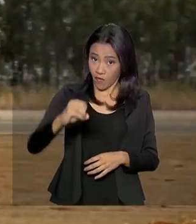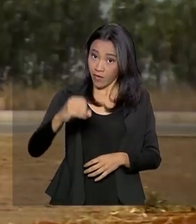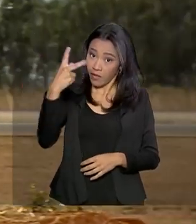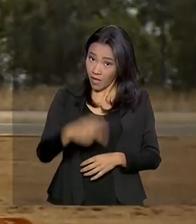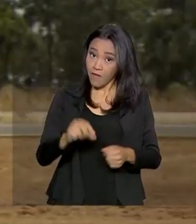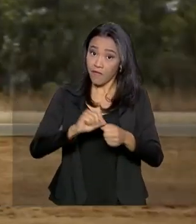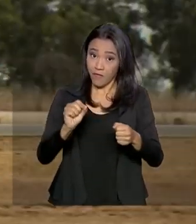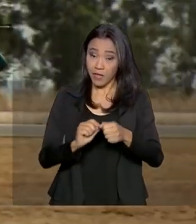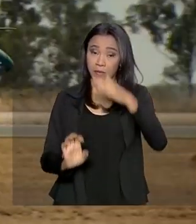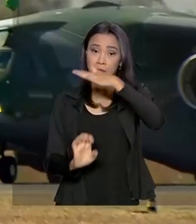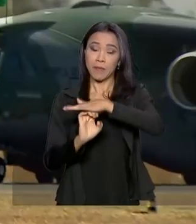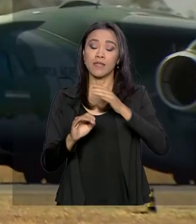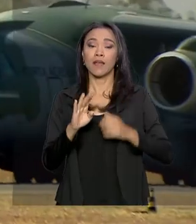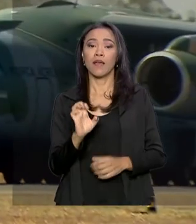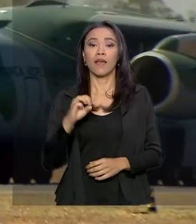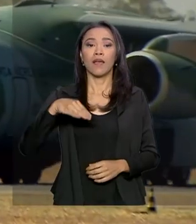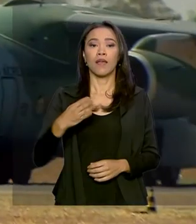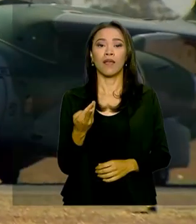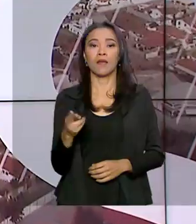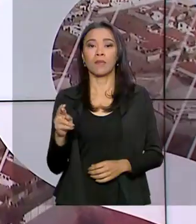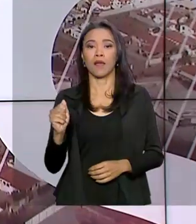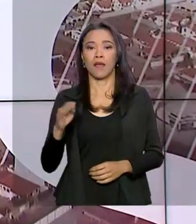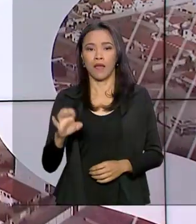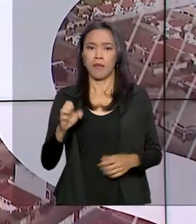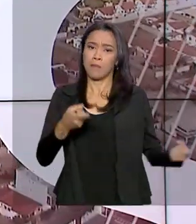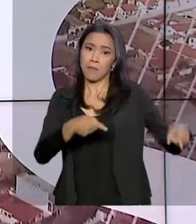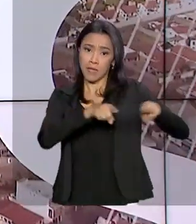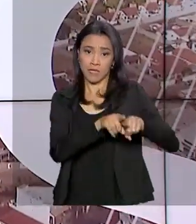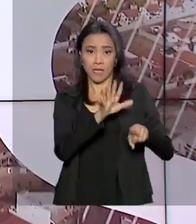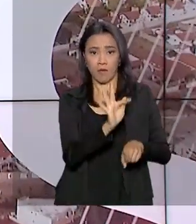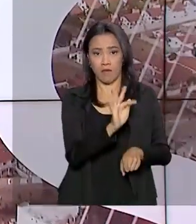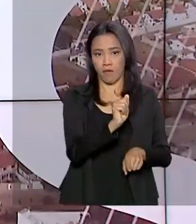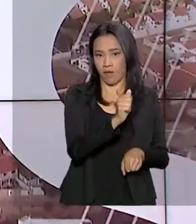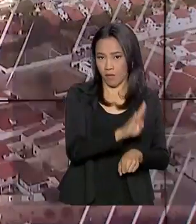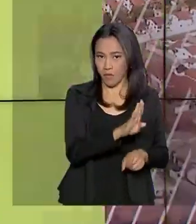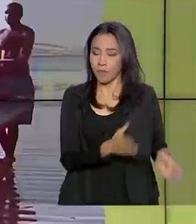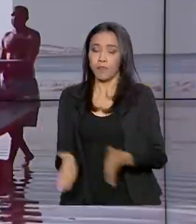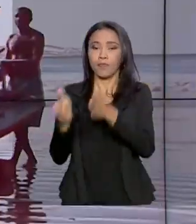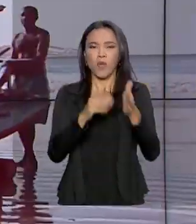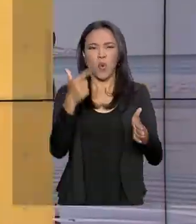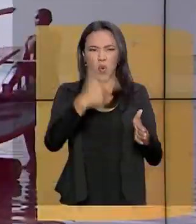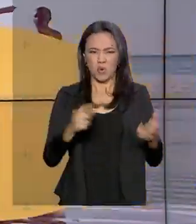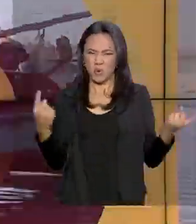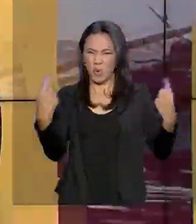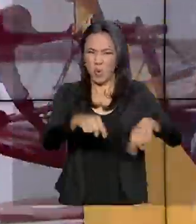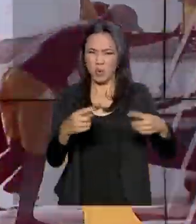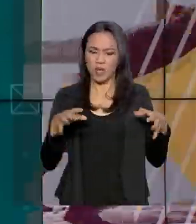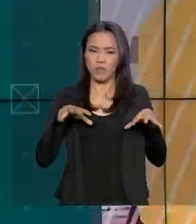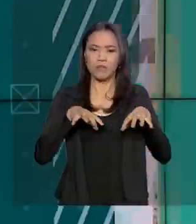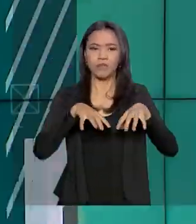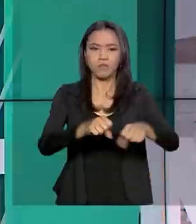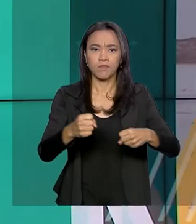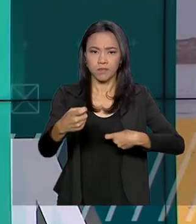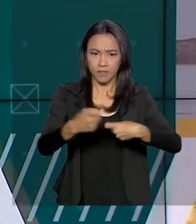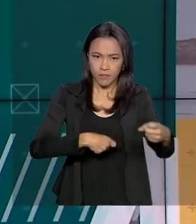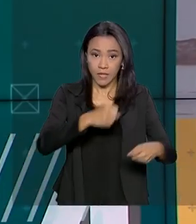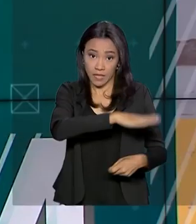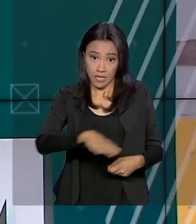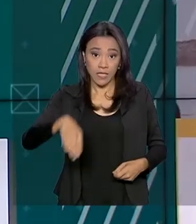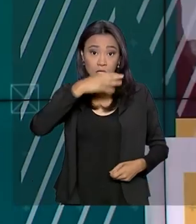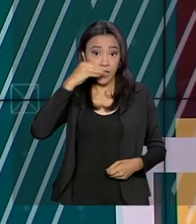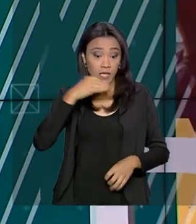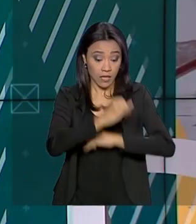pela Embraer em parceria com a Força Aérea Brasileira. E veja também a operação de combate ao abuso sexual de crianças e adolescentes na